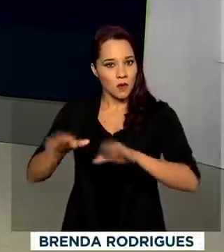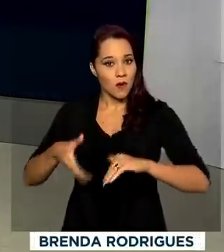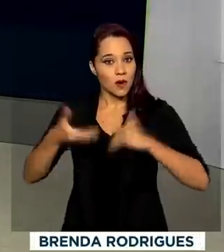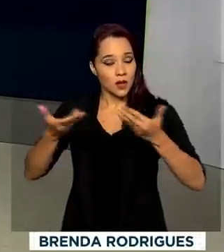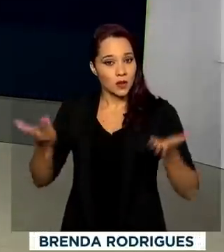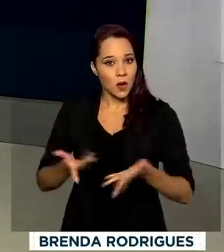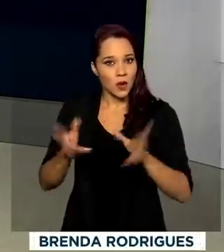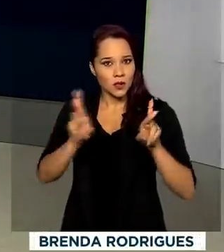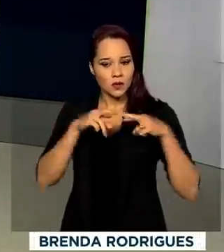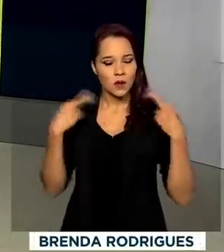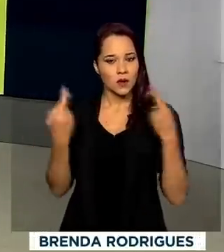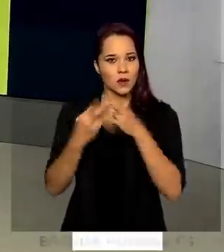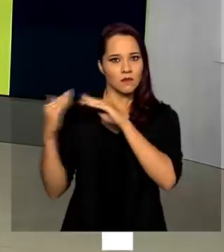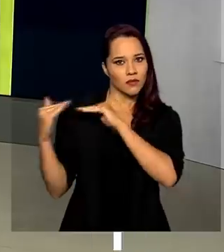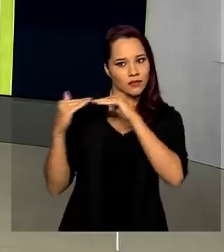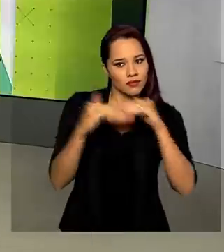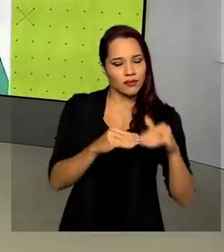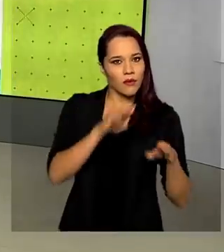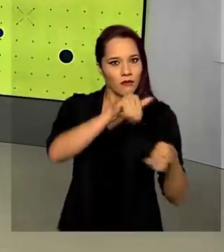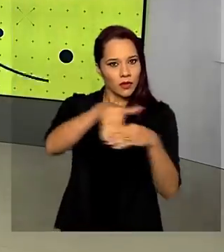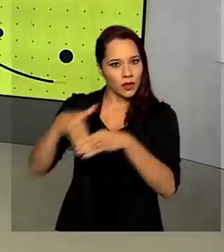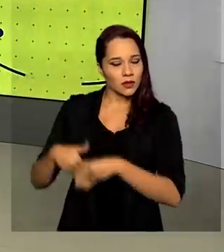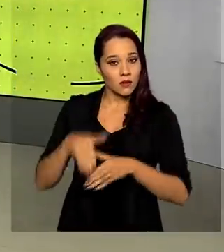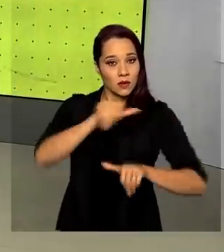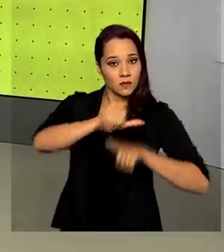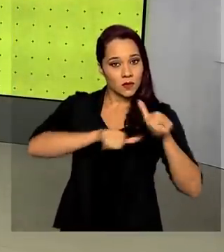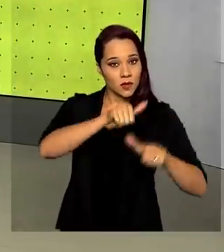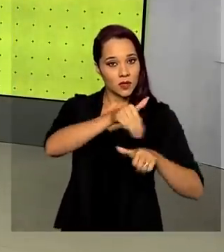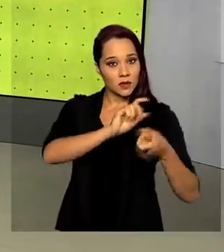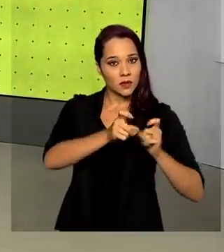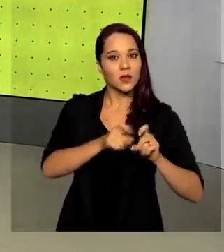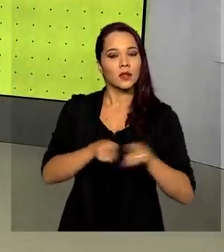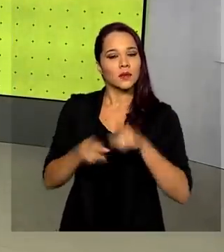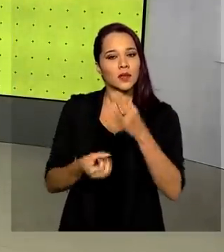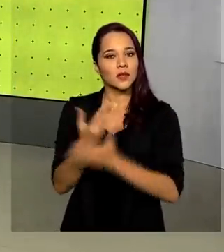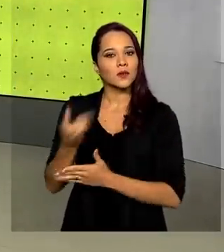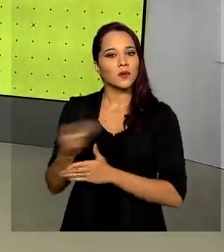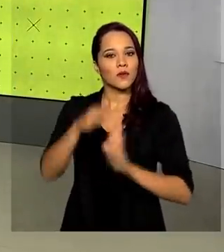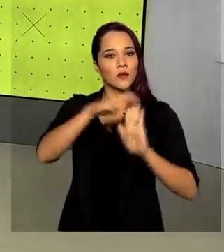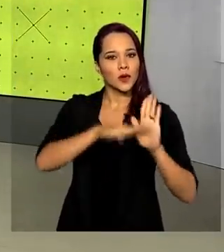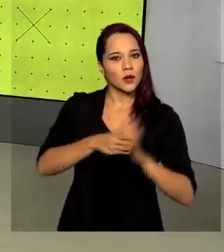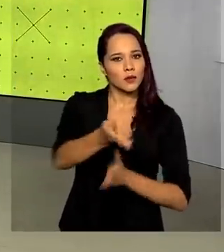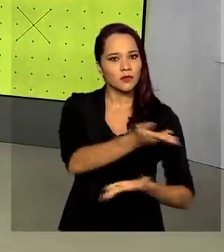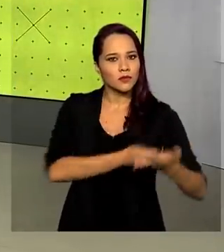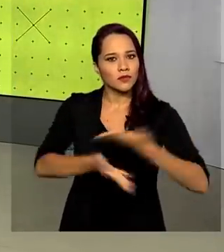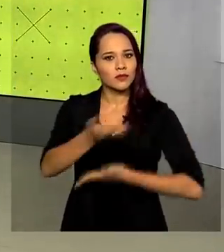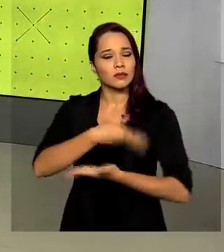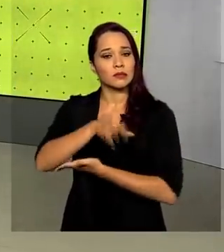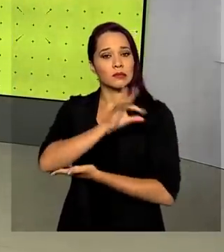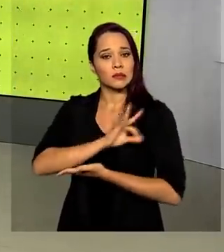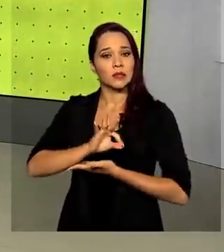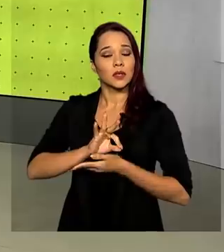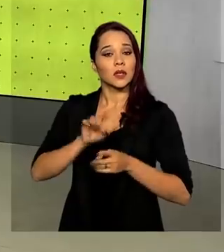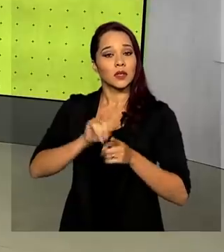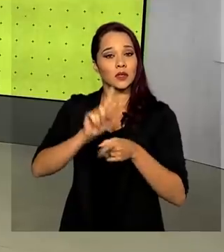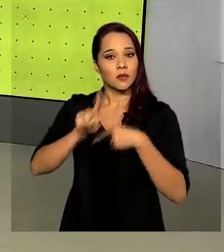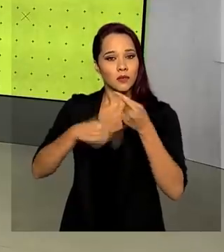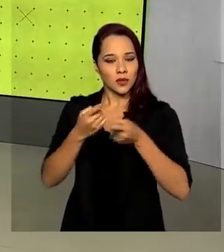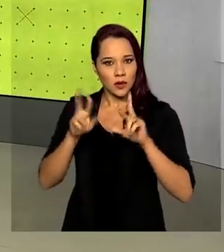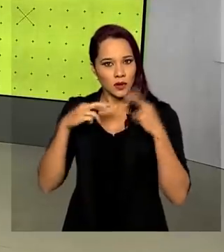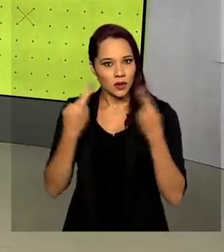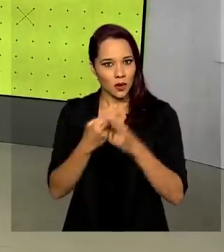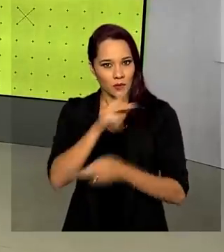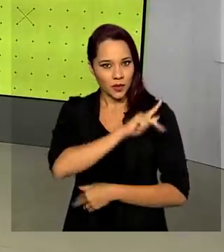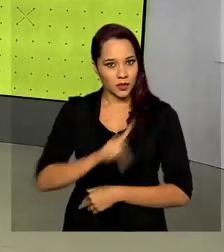hoje para alinhar a votação das reformas e a criação de um novo programa de transferência de renda. Após o encontro, o